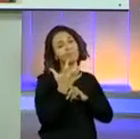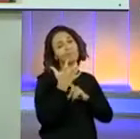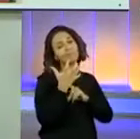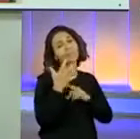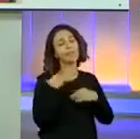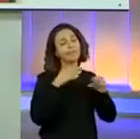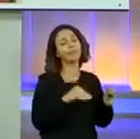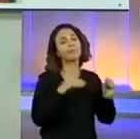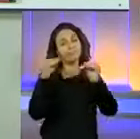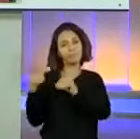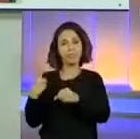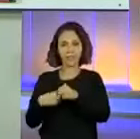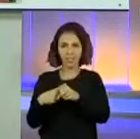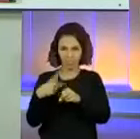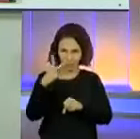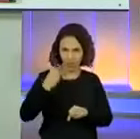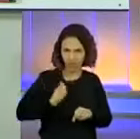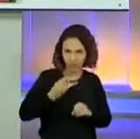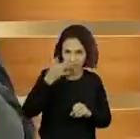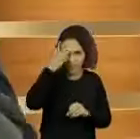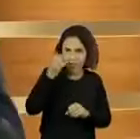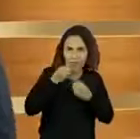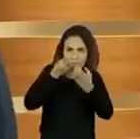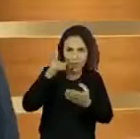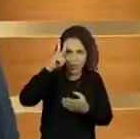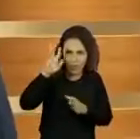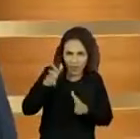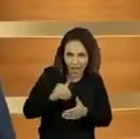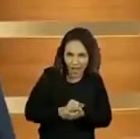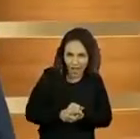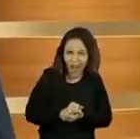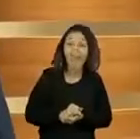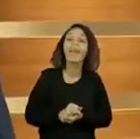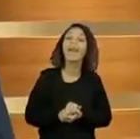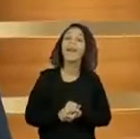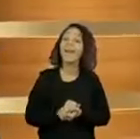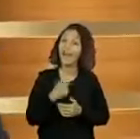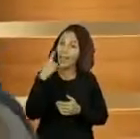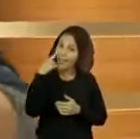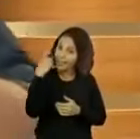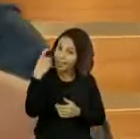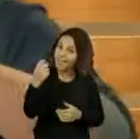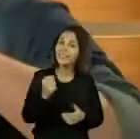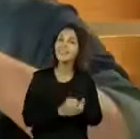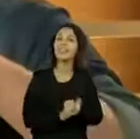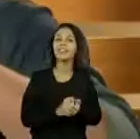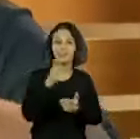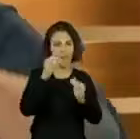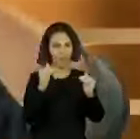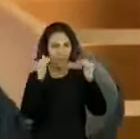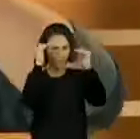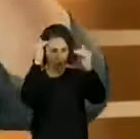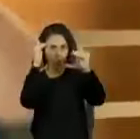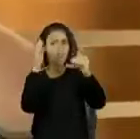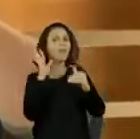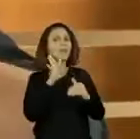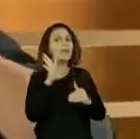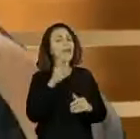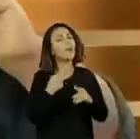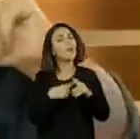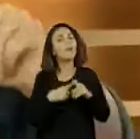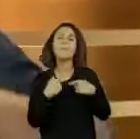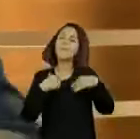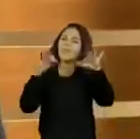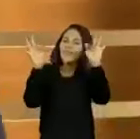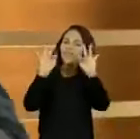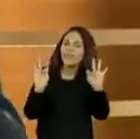grande cidade. Já escutou uma coisa dessa? Isso é uma dica interessante, principalmente para os responsáveis. Mas lembrando que eu fico muito feliz, que